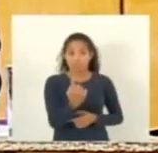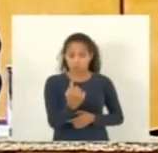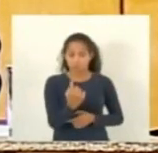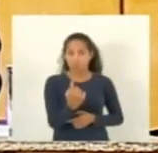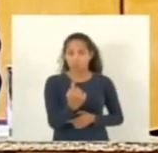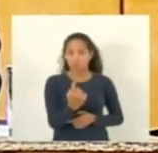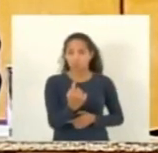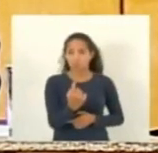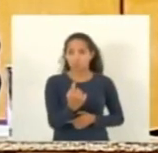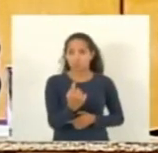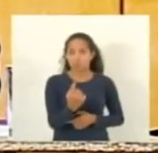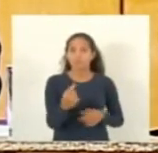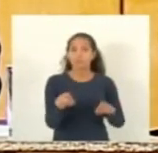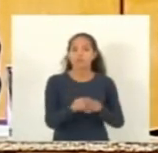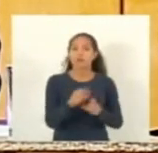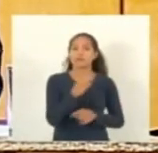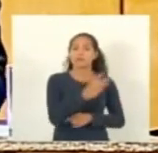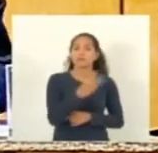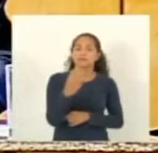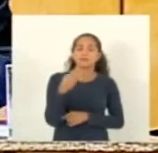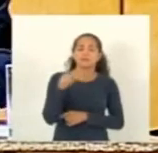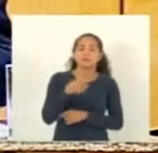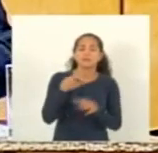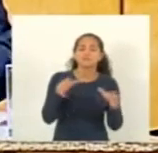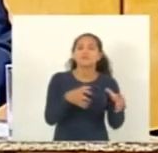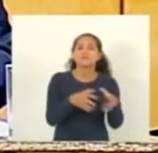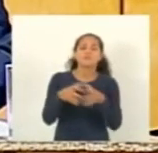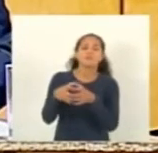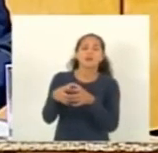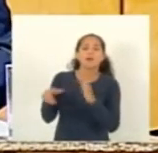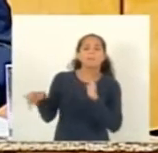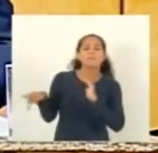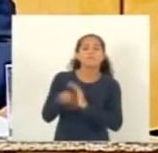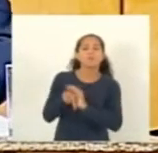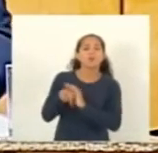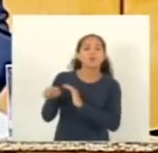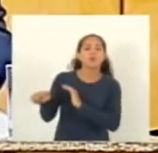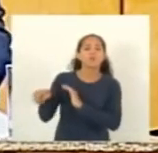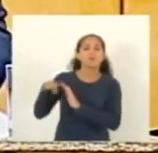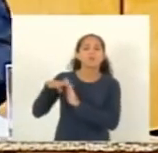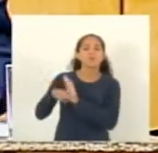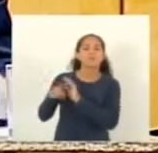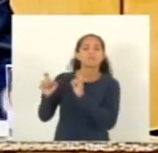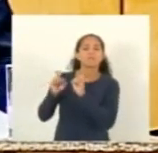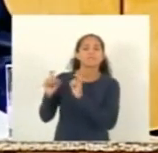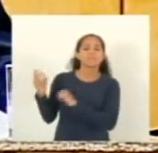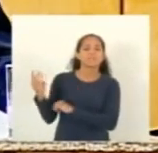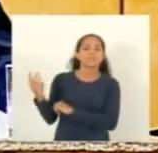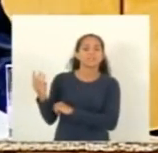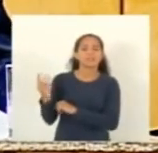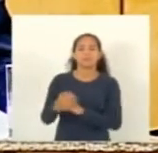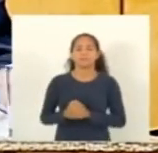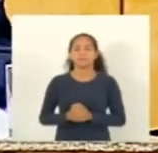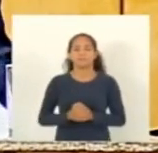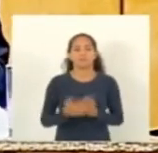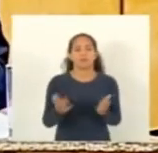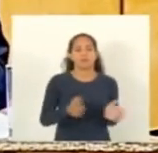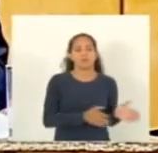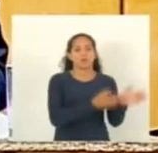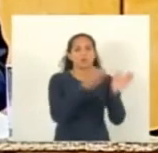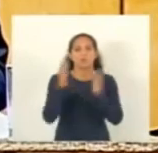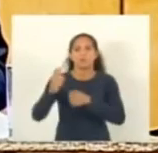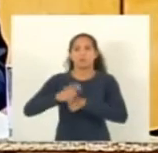33 que segue para a terceira sessão passamos então a fase das